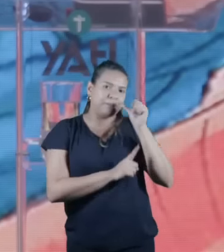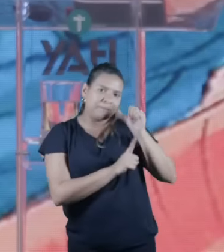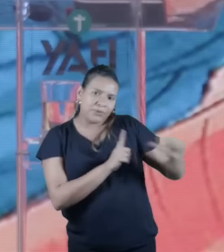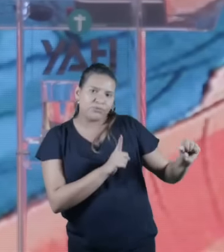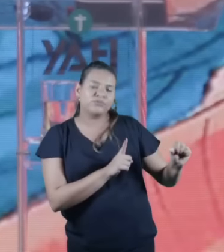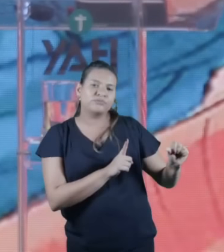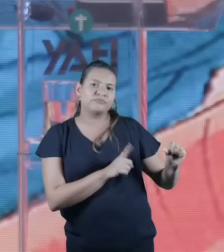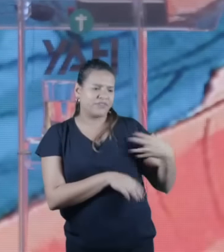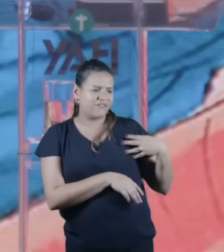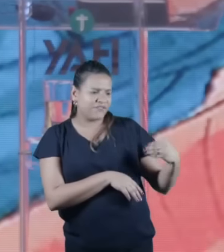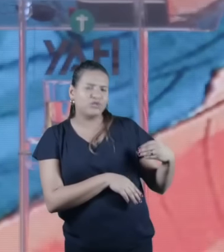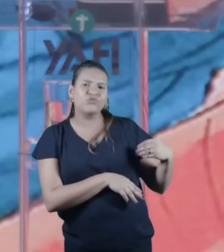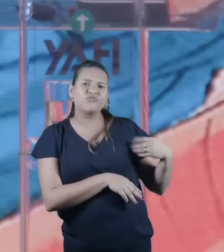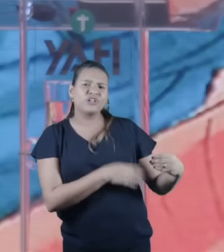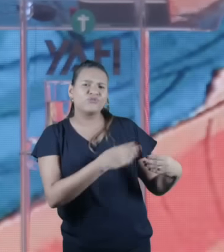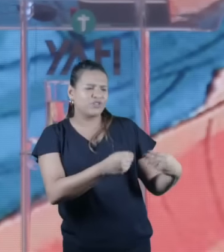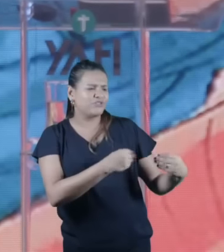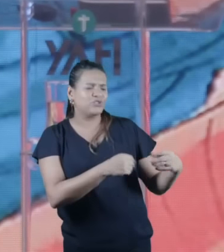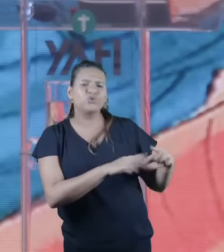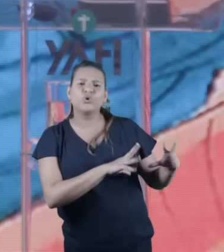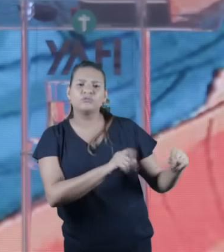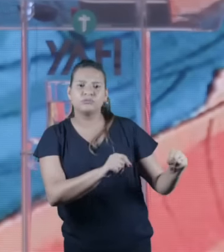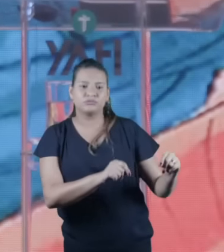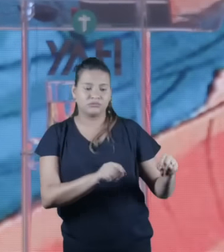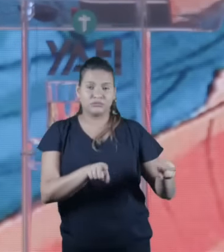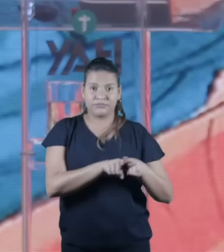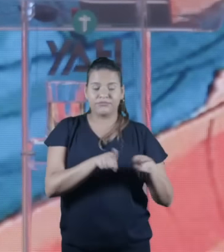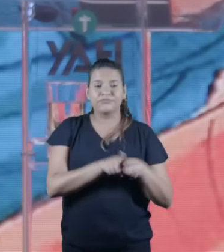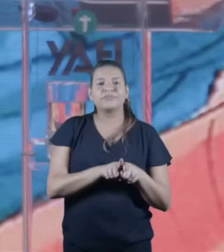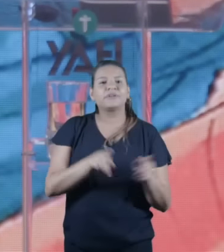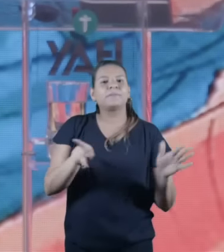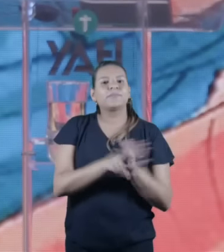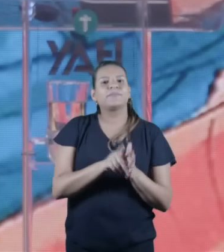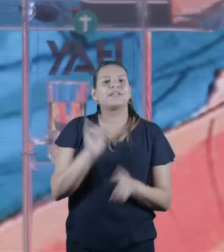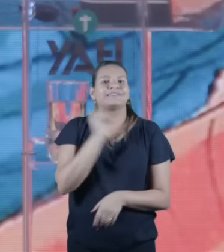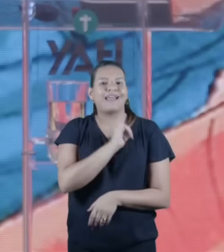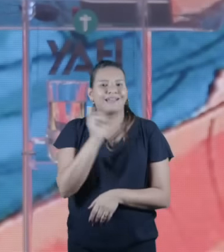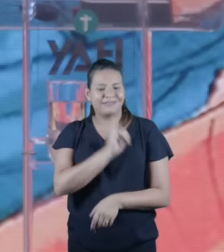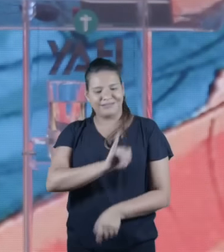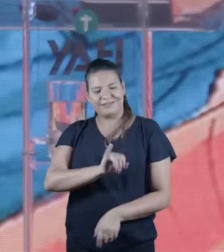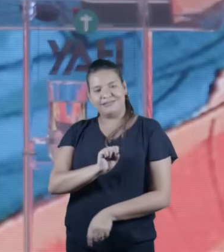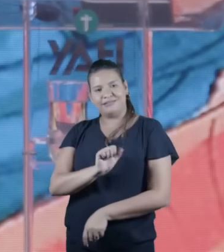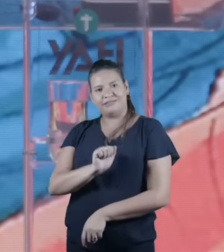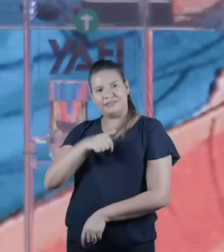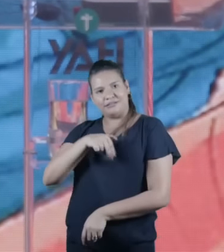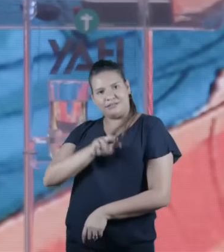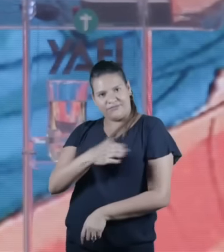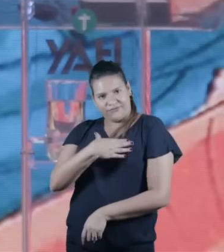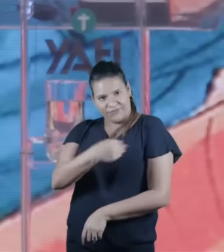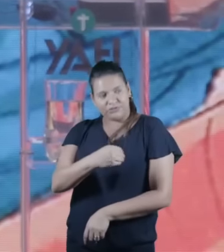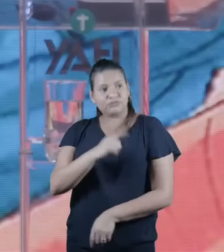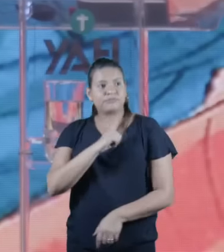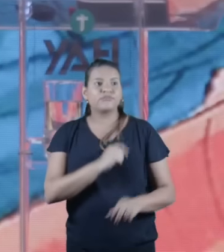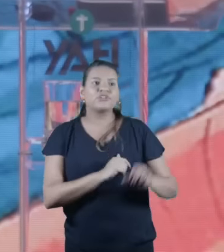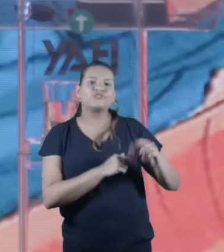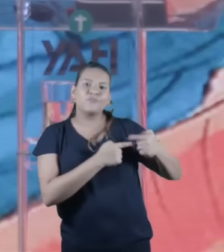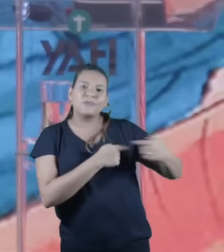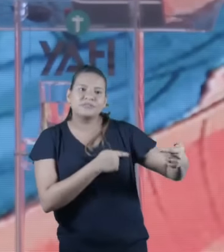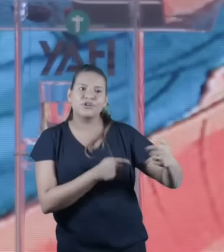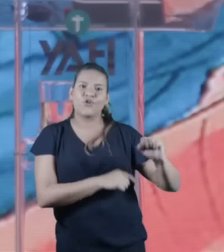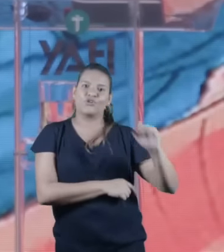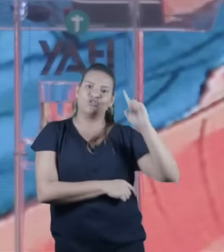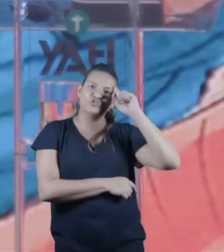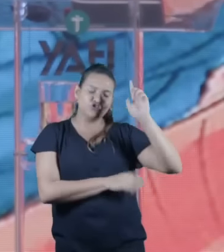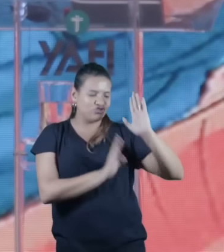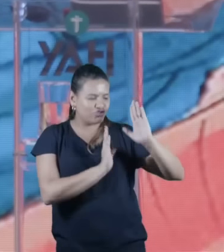o seu filho, Isaac, que então tinha oito dias. Quando eu peguei meu filhinho, o Yair, no